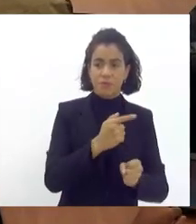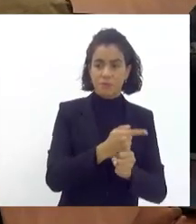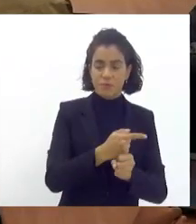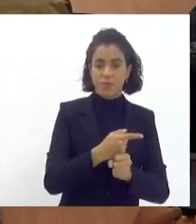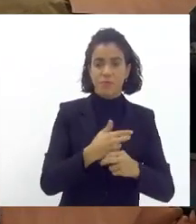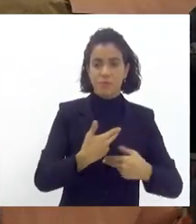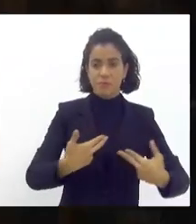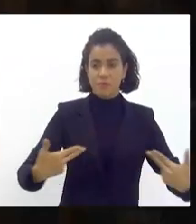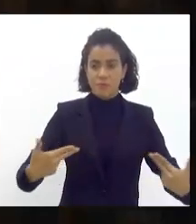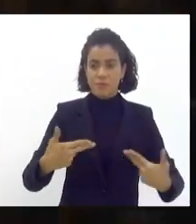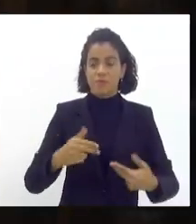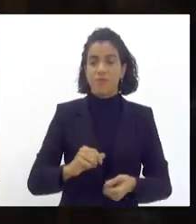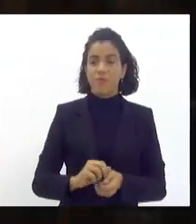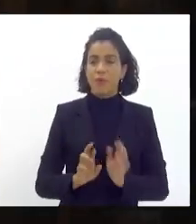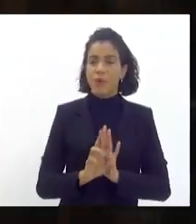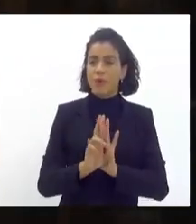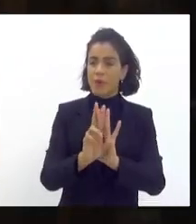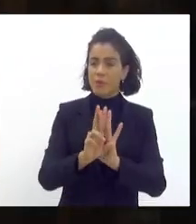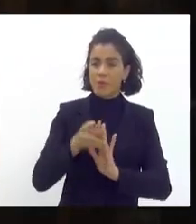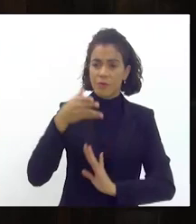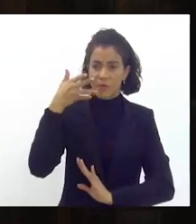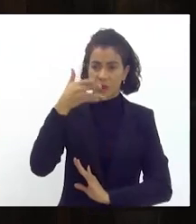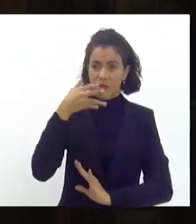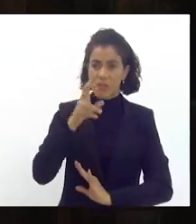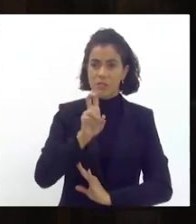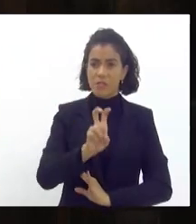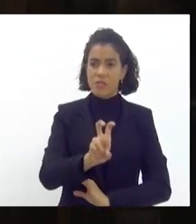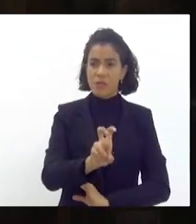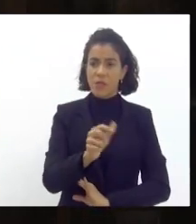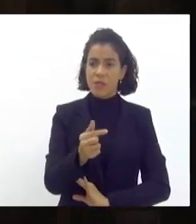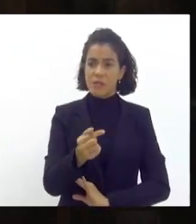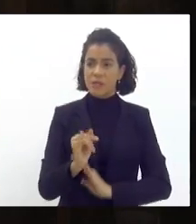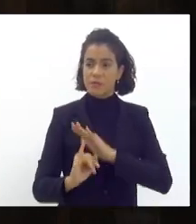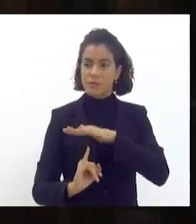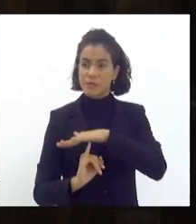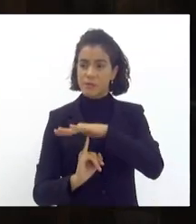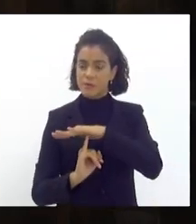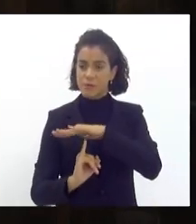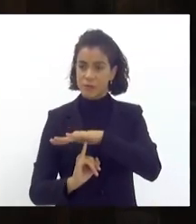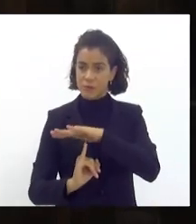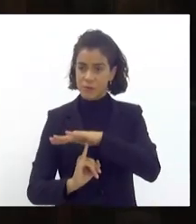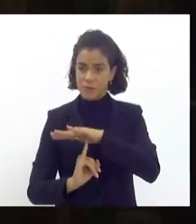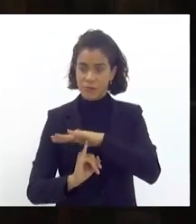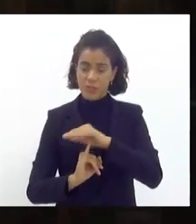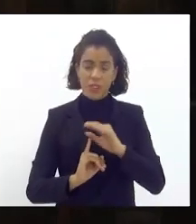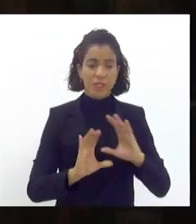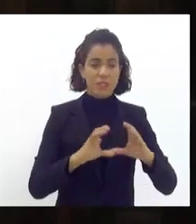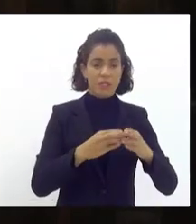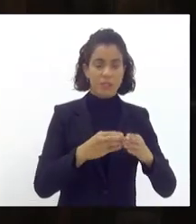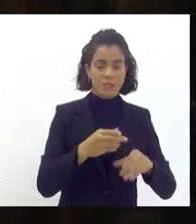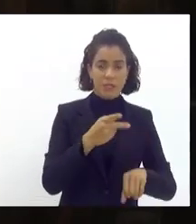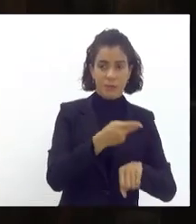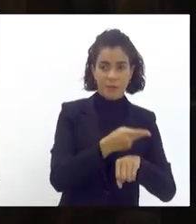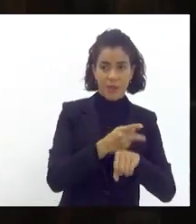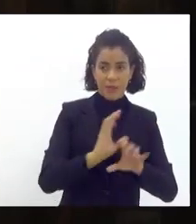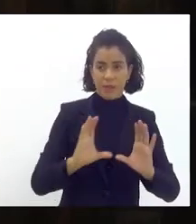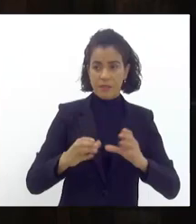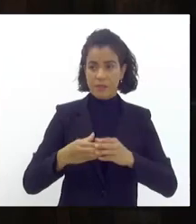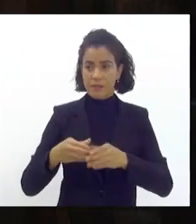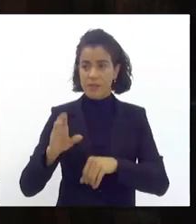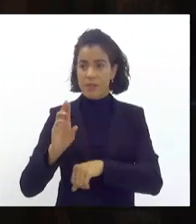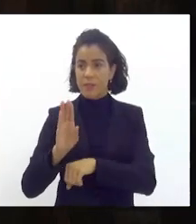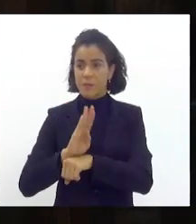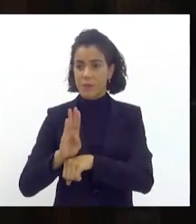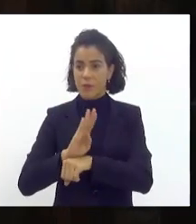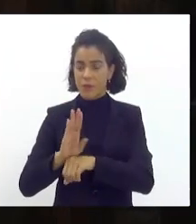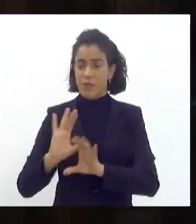represento aqui a fala de 57 instituições entre série prata e série bronze e mais 21 escolas de